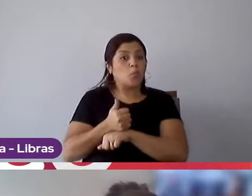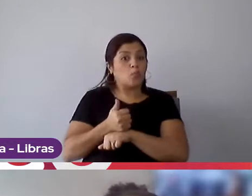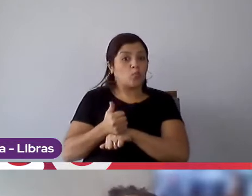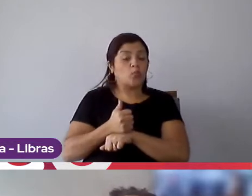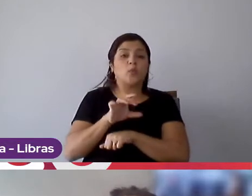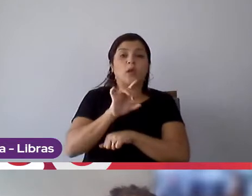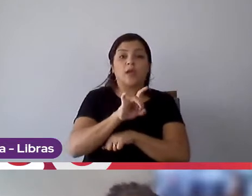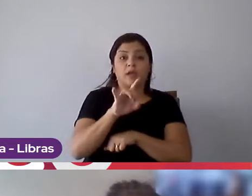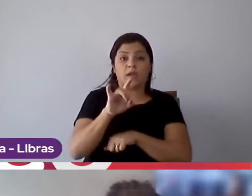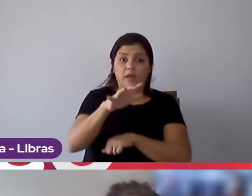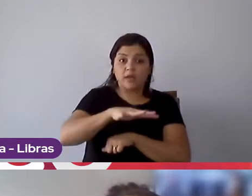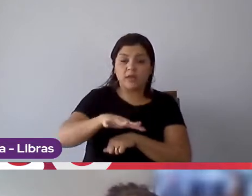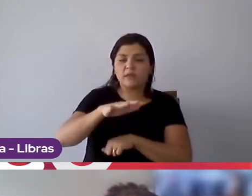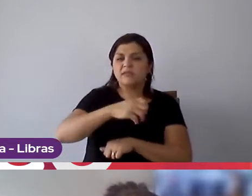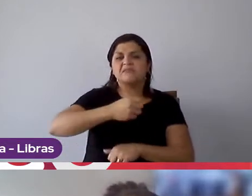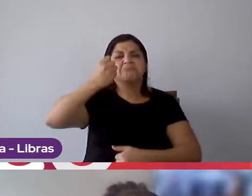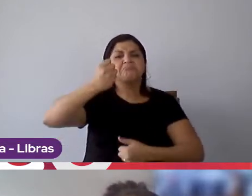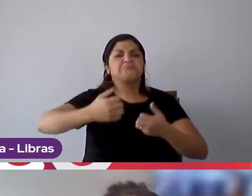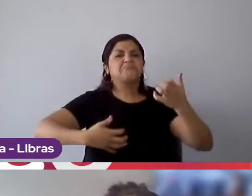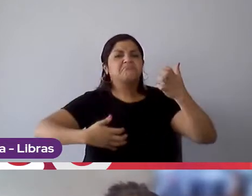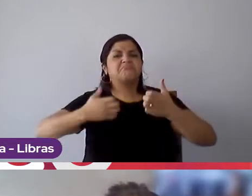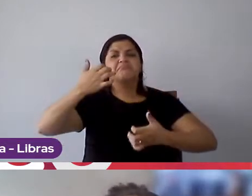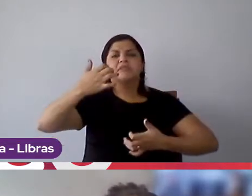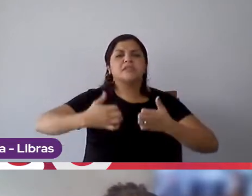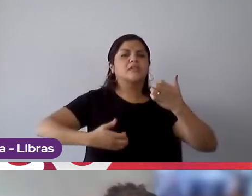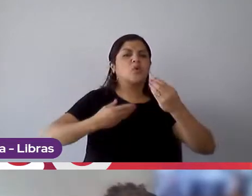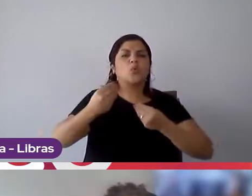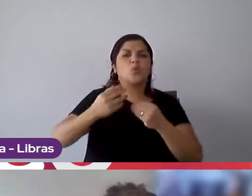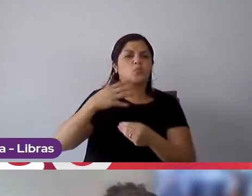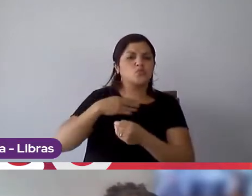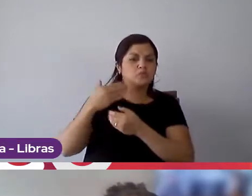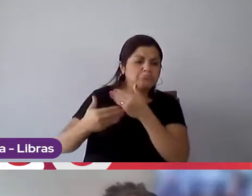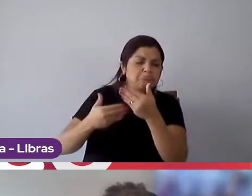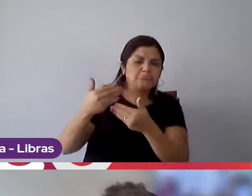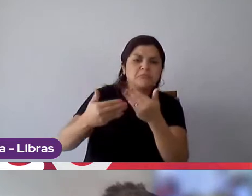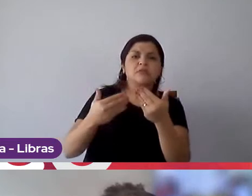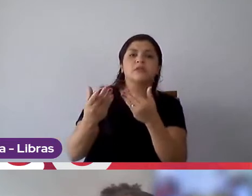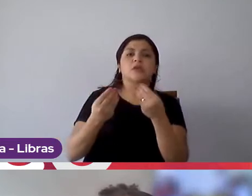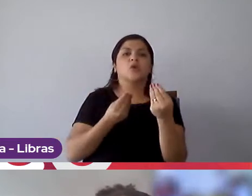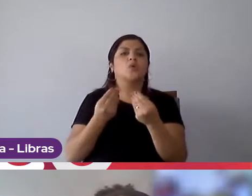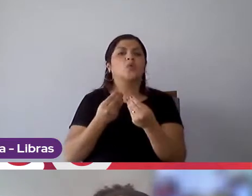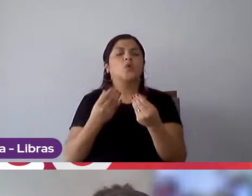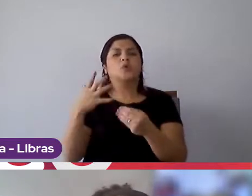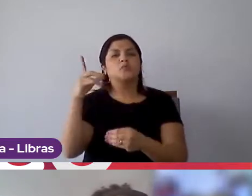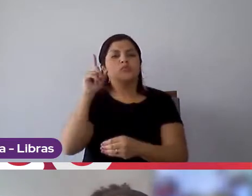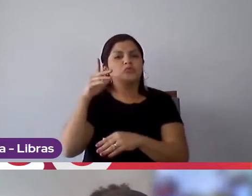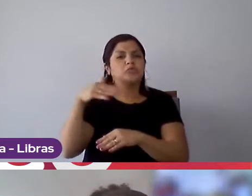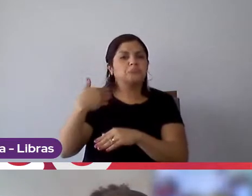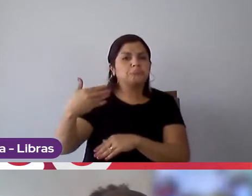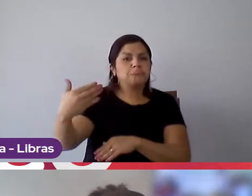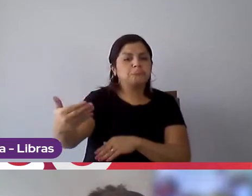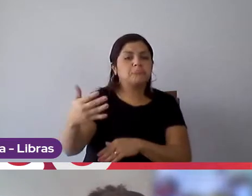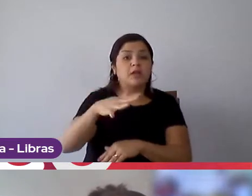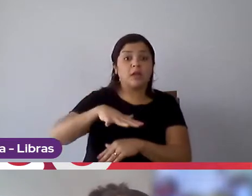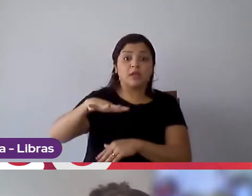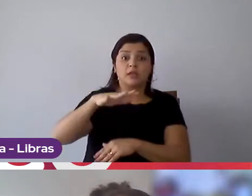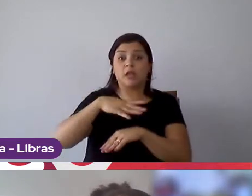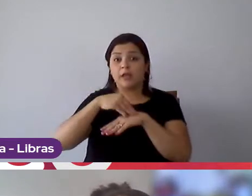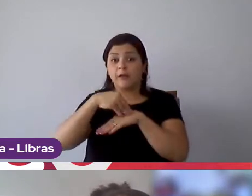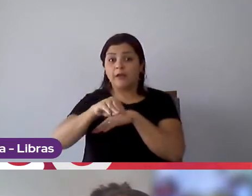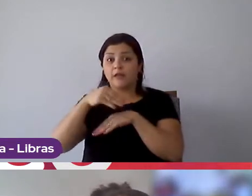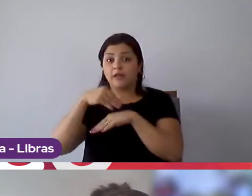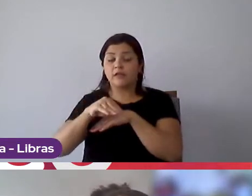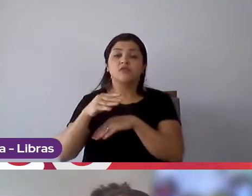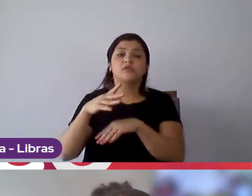área contar um pouco mais sobre a carreira deles, como que é a rotina da área, dando dicas também de